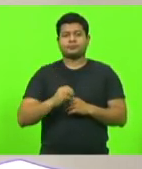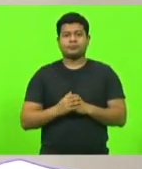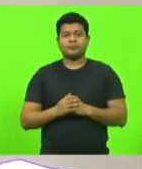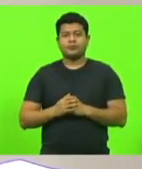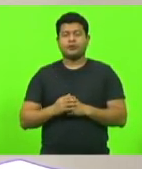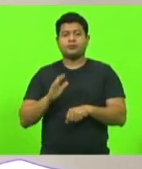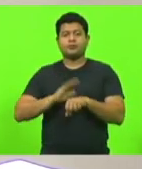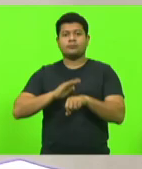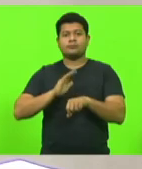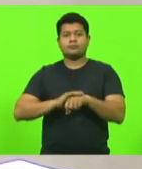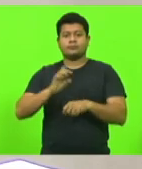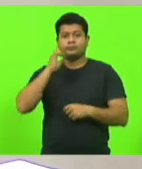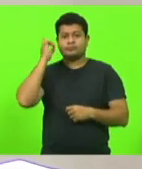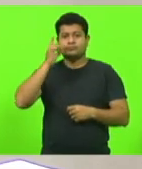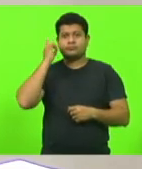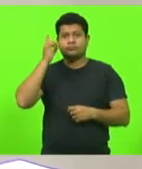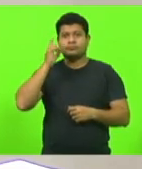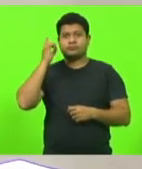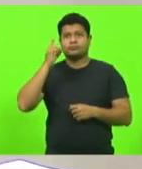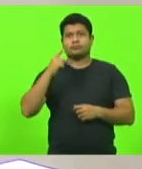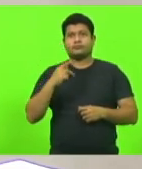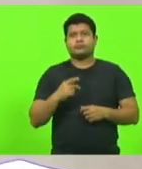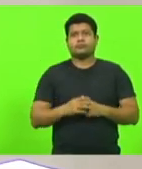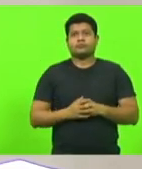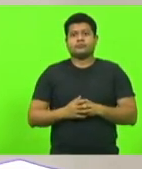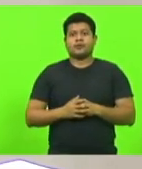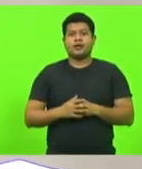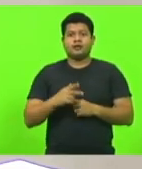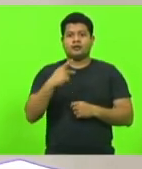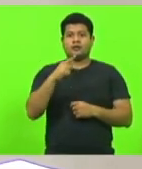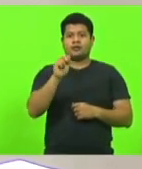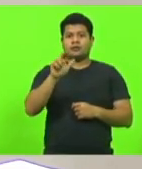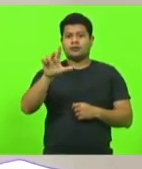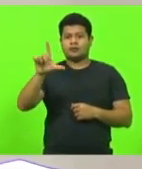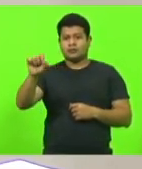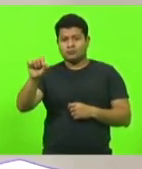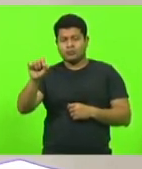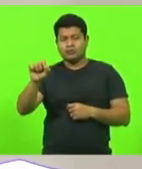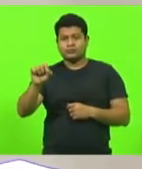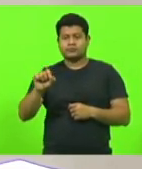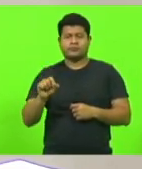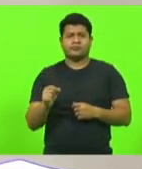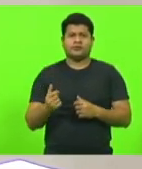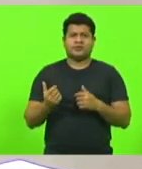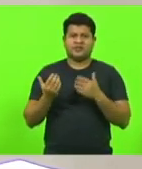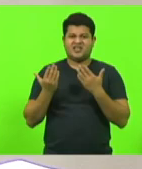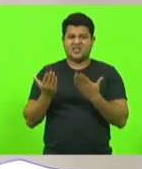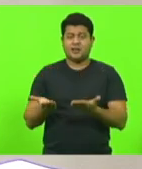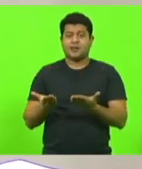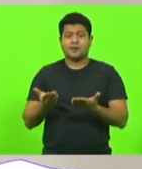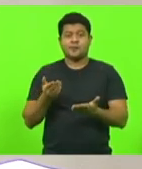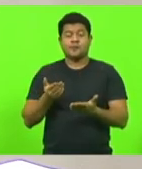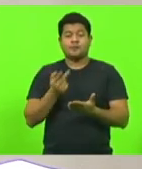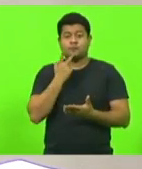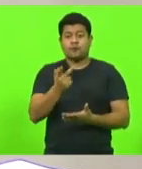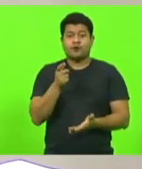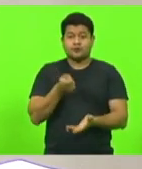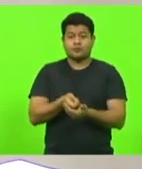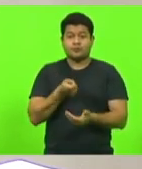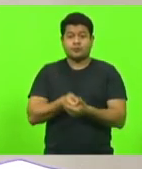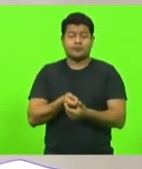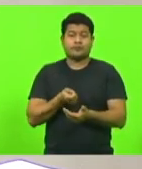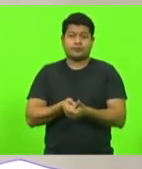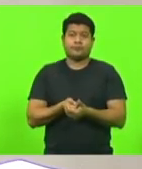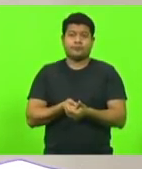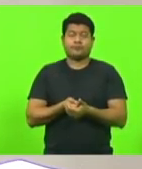Autor, deputado Paulo Roberto Excel, dispõe sobre a obrigatoriedade da